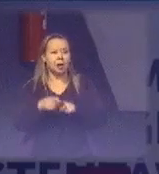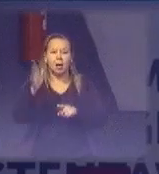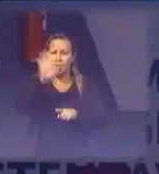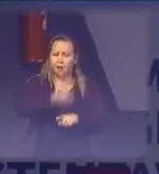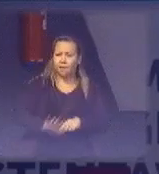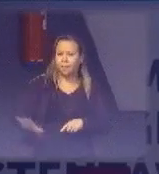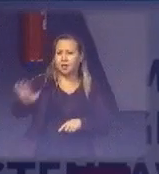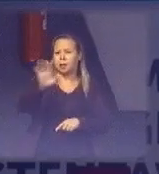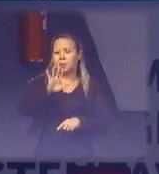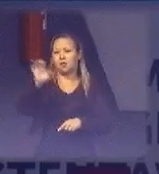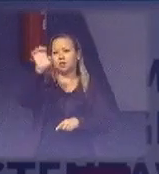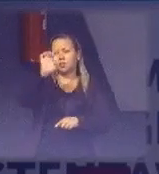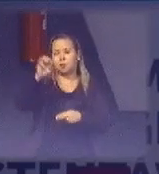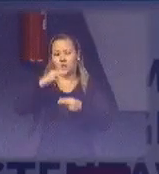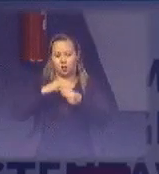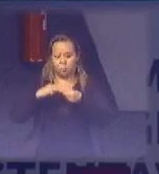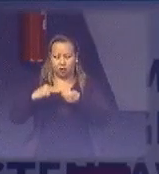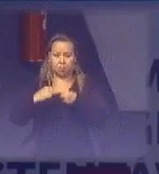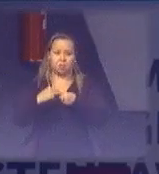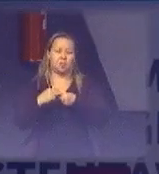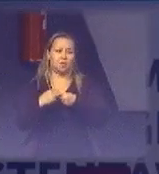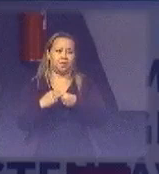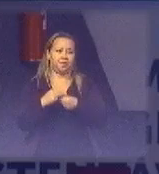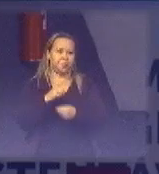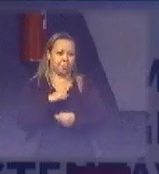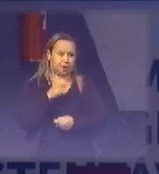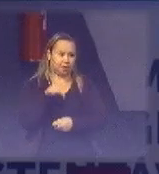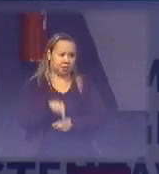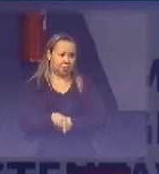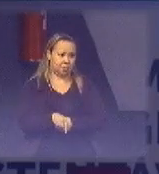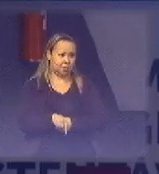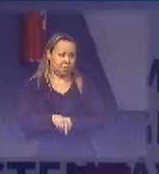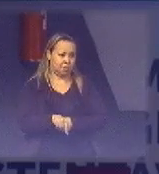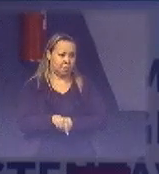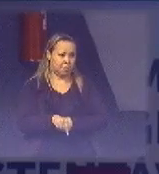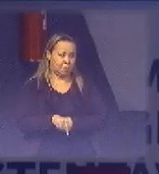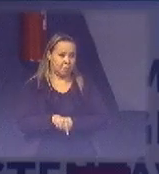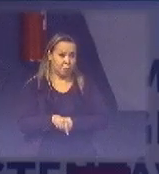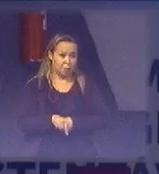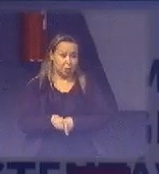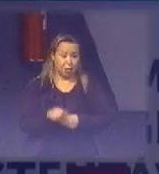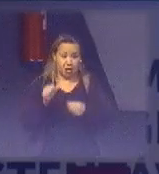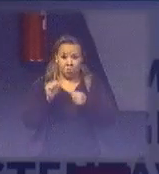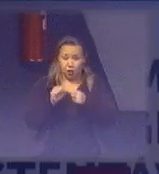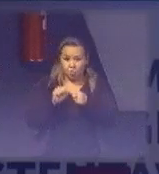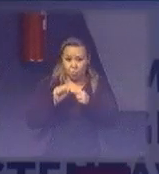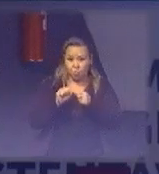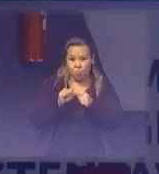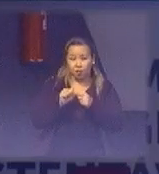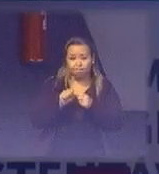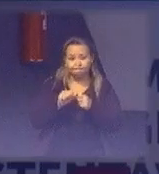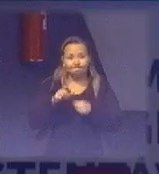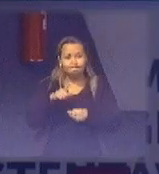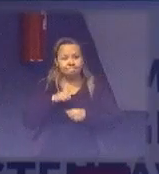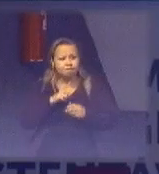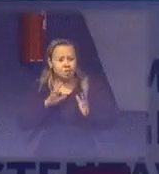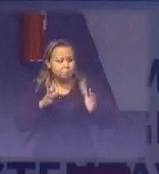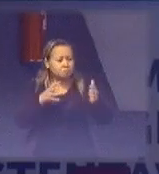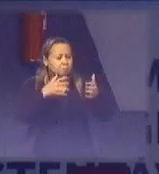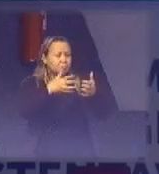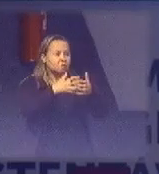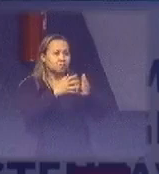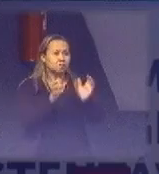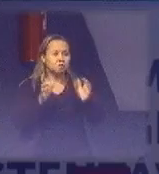estadual e municipal. Eu não vou dizer para um órgão, eu vou fazer para um conjunto de órgãos, para as nossas